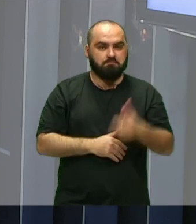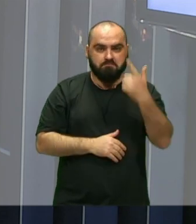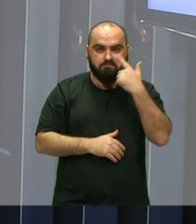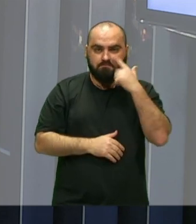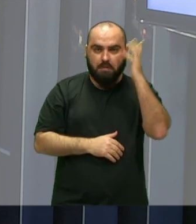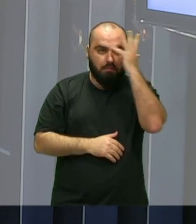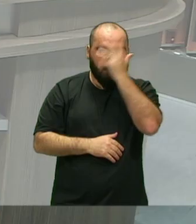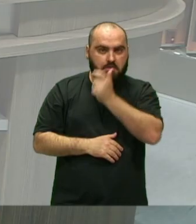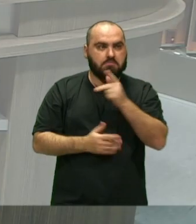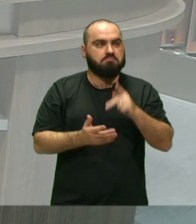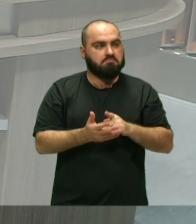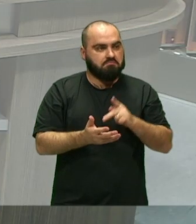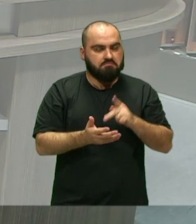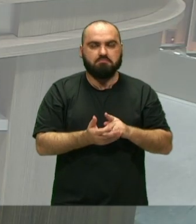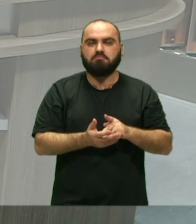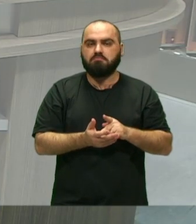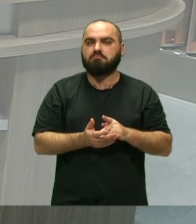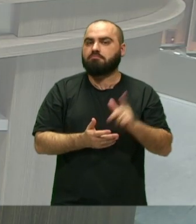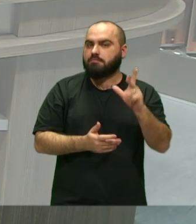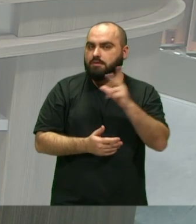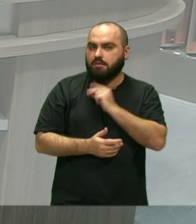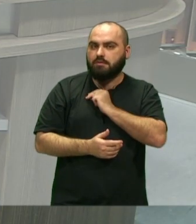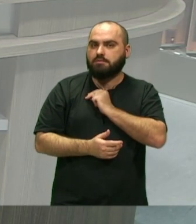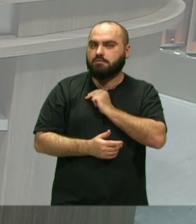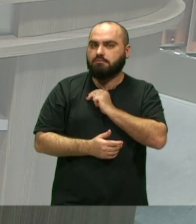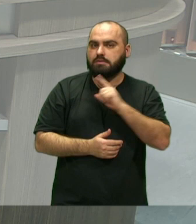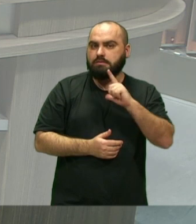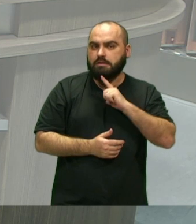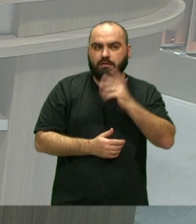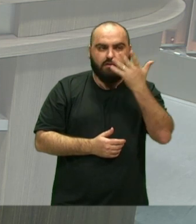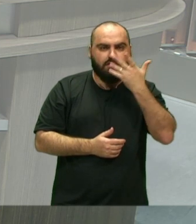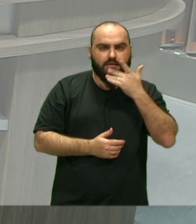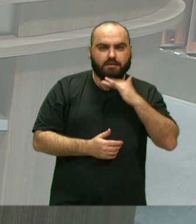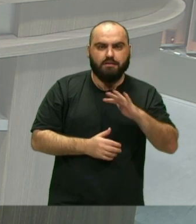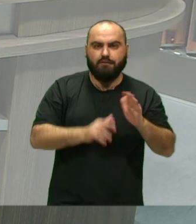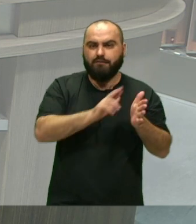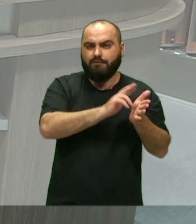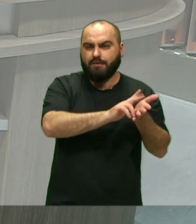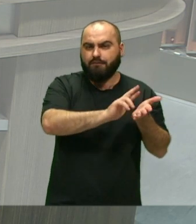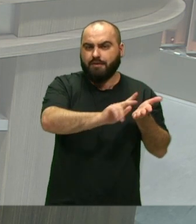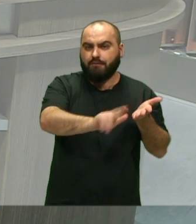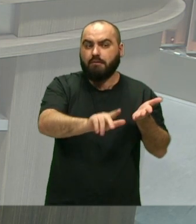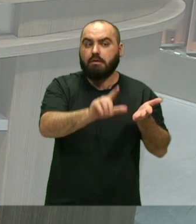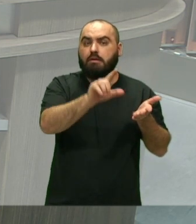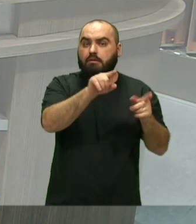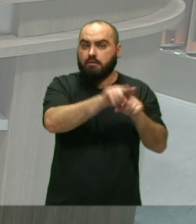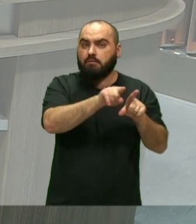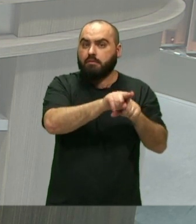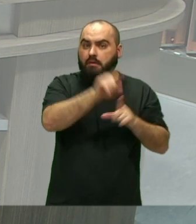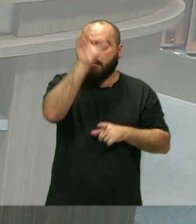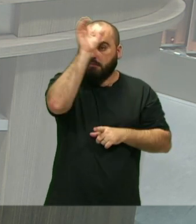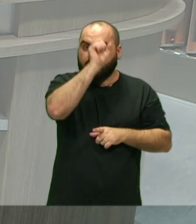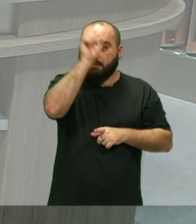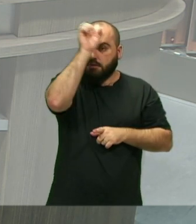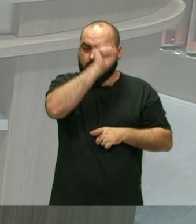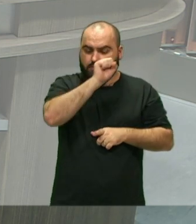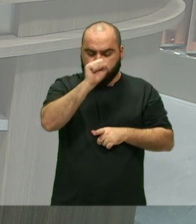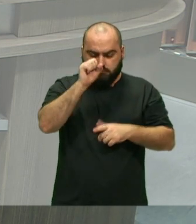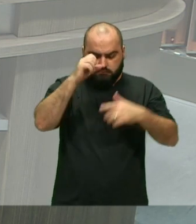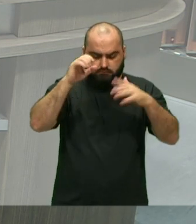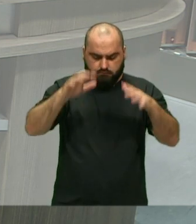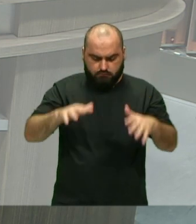Porque Você tem Um contingente De crianças Que estão ali Também aprendendo A se empoderar E a